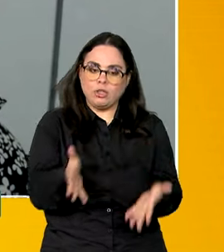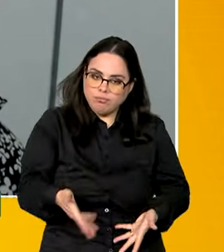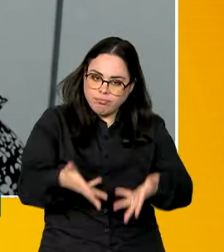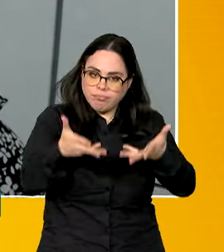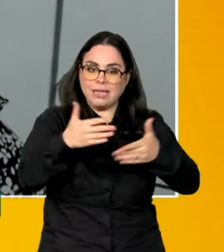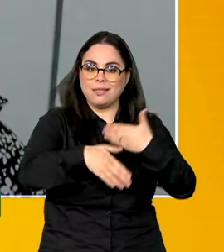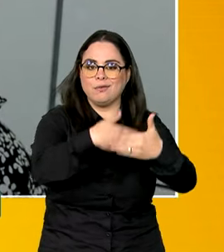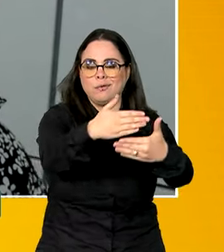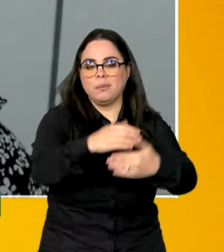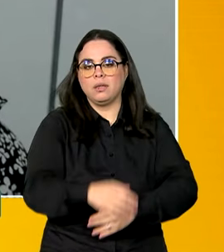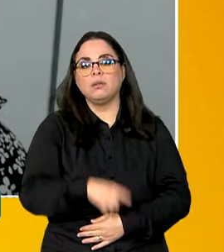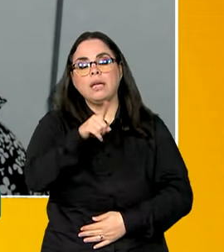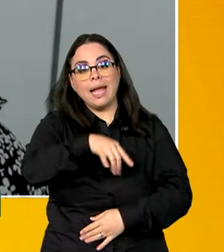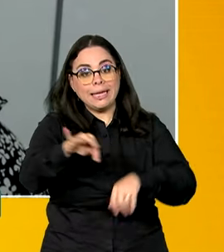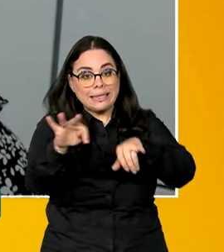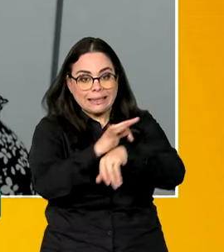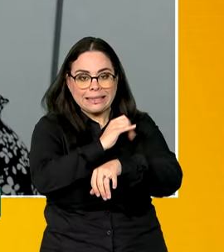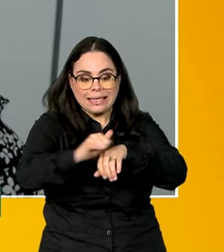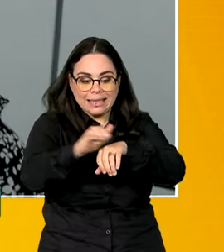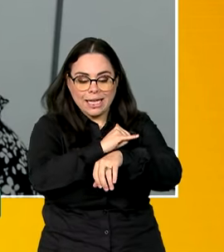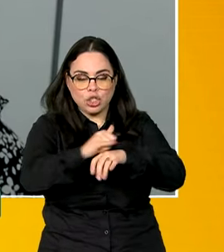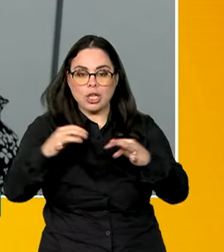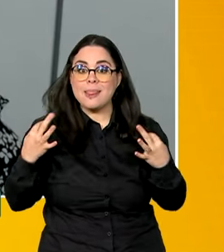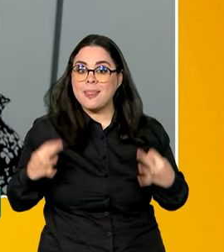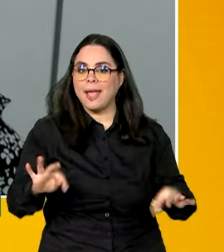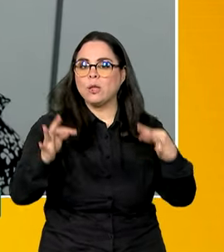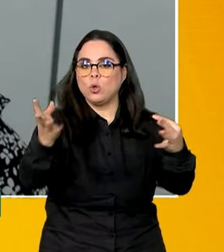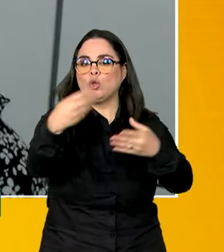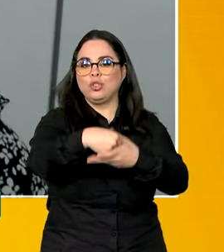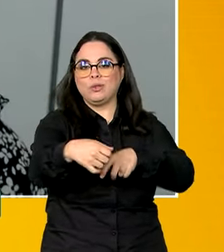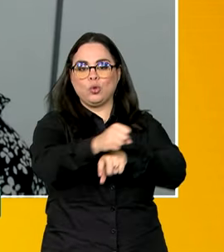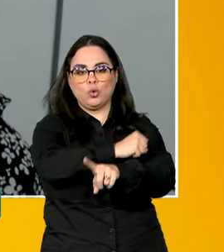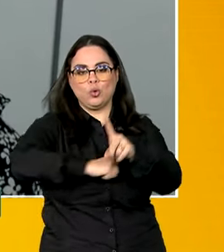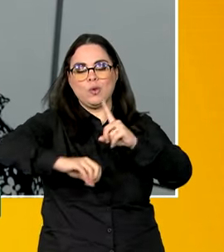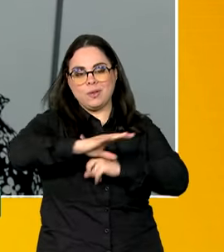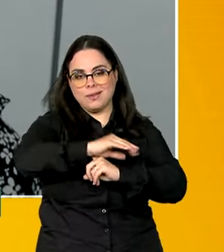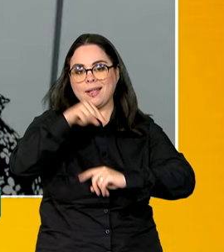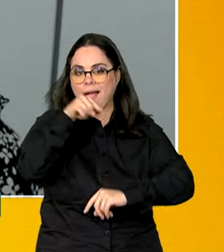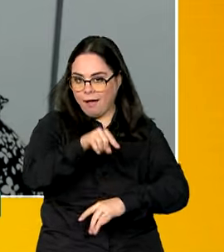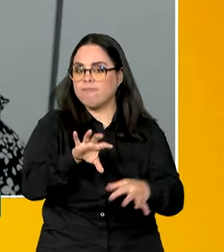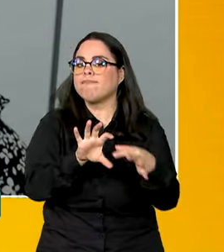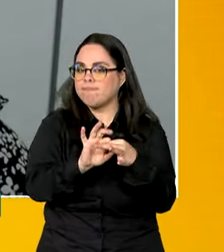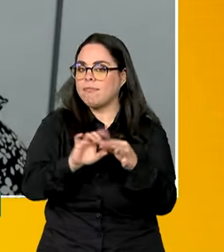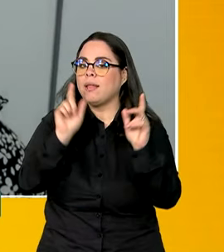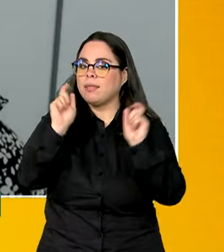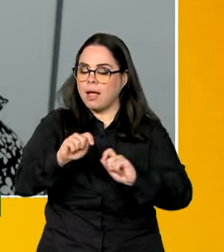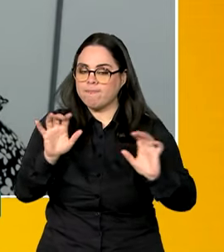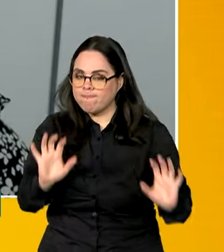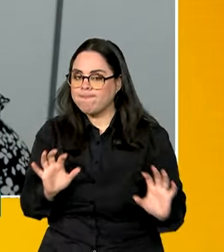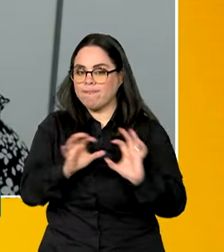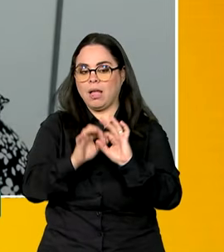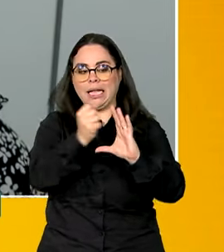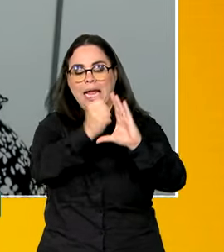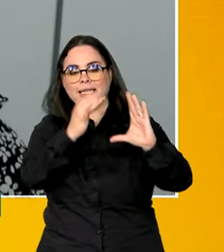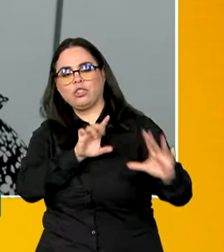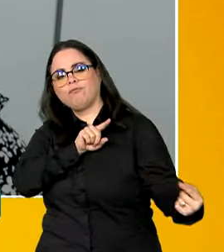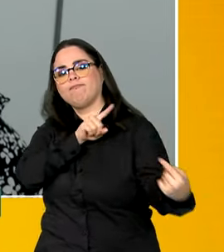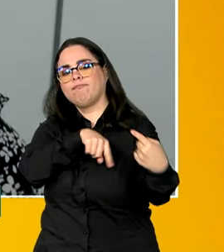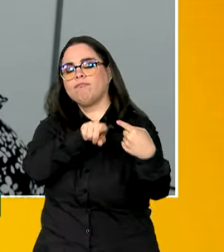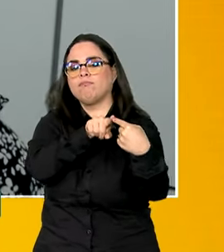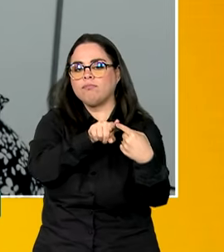é uma tecnologia social que tem essa característica princípua de